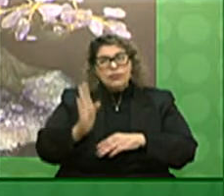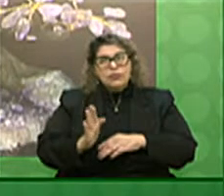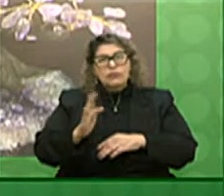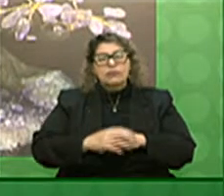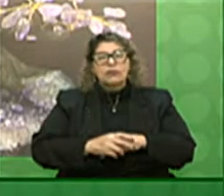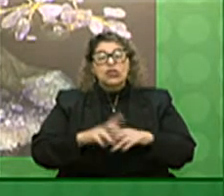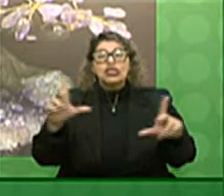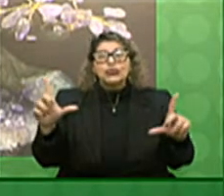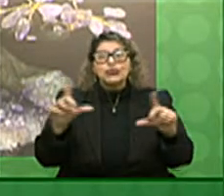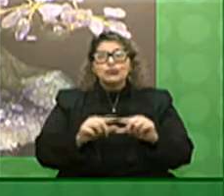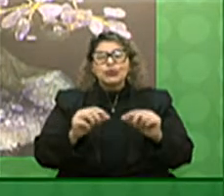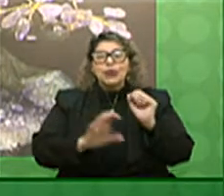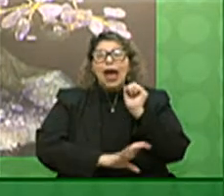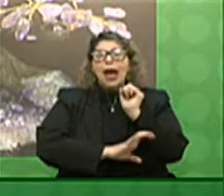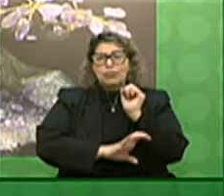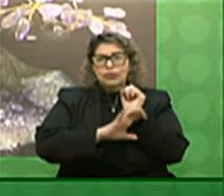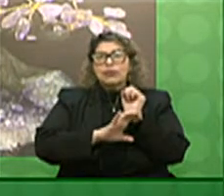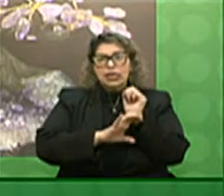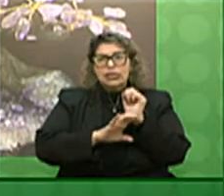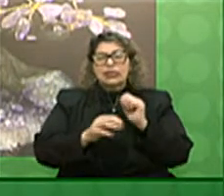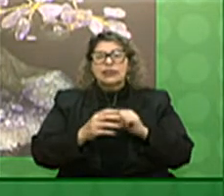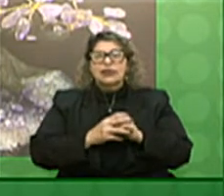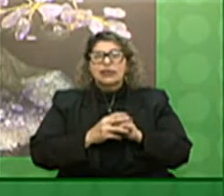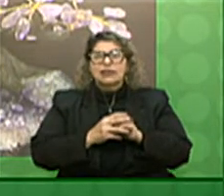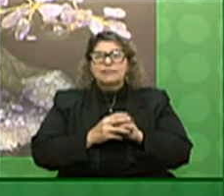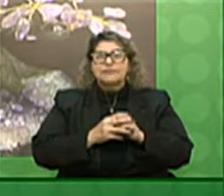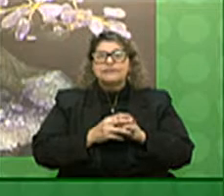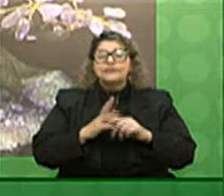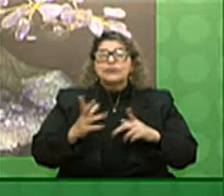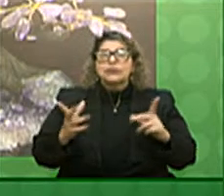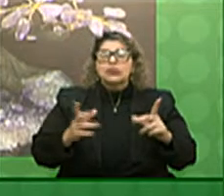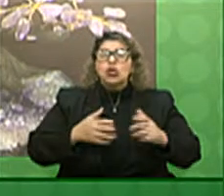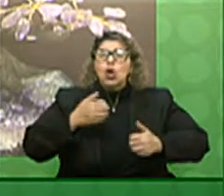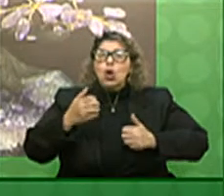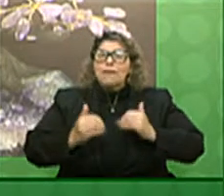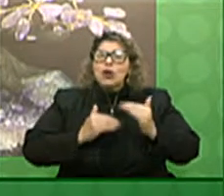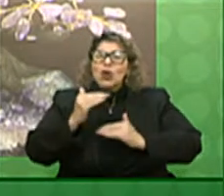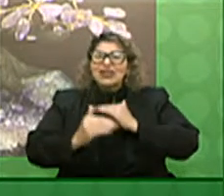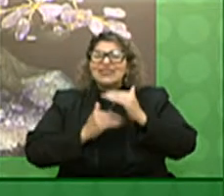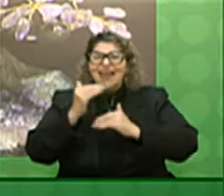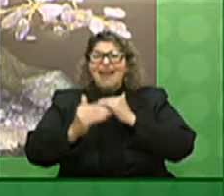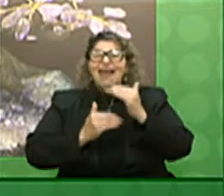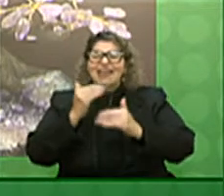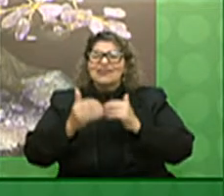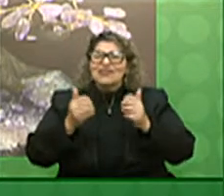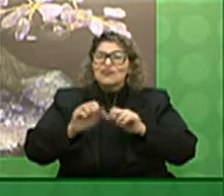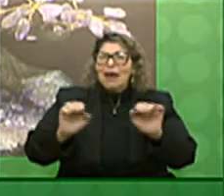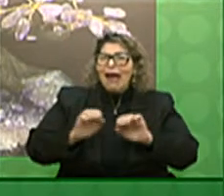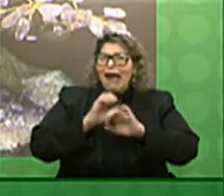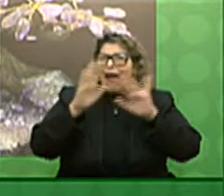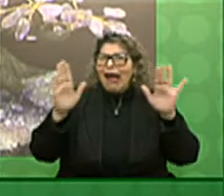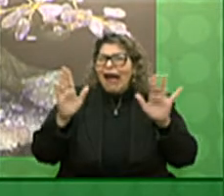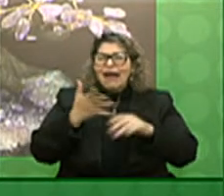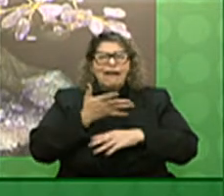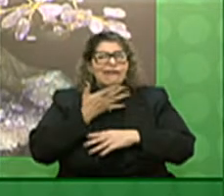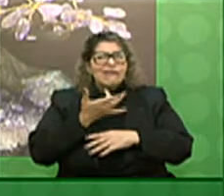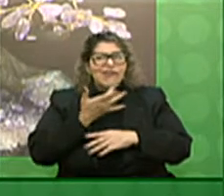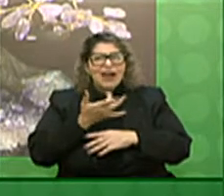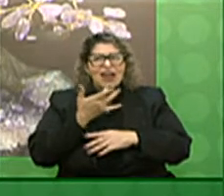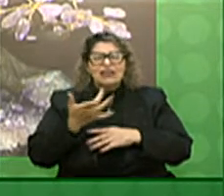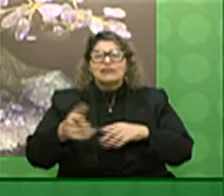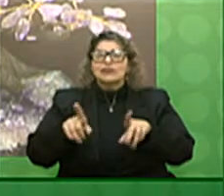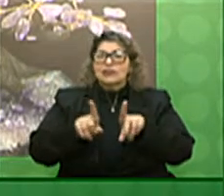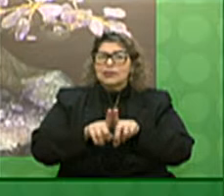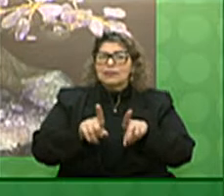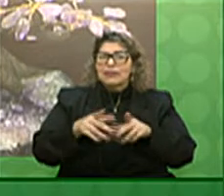diminuir a burocracia deixar com que os processos sejam mais claros e transparentes assim como